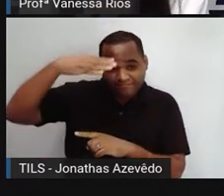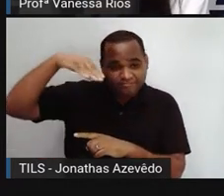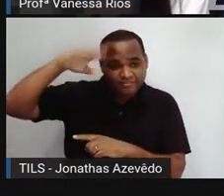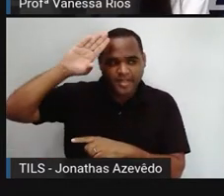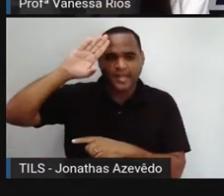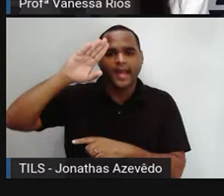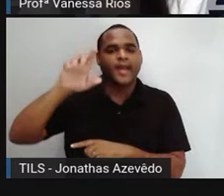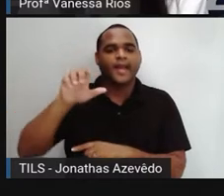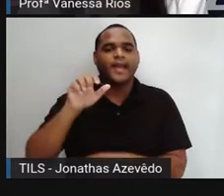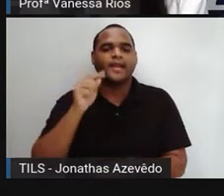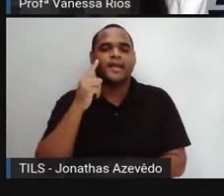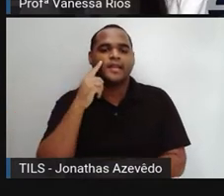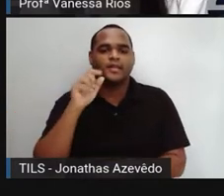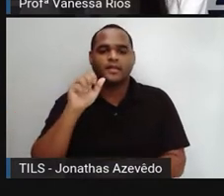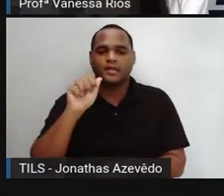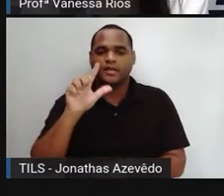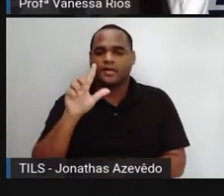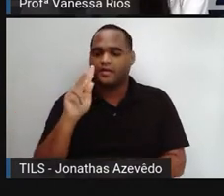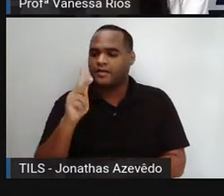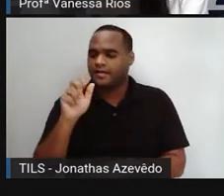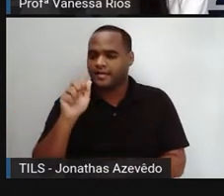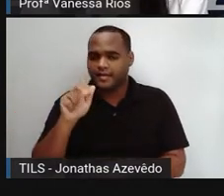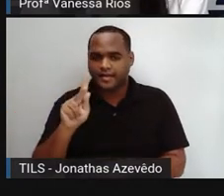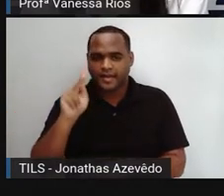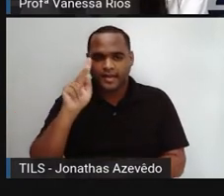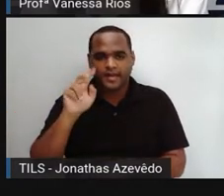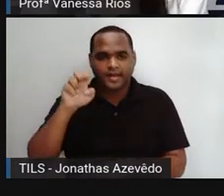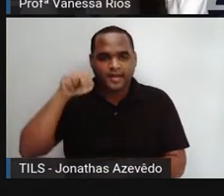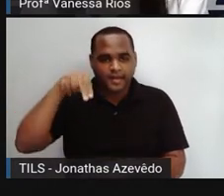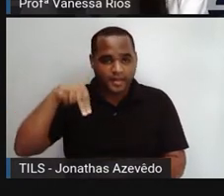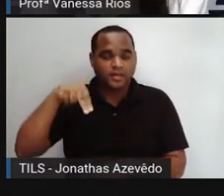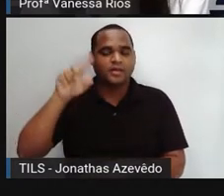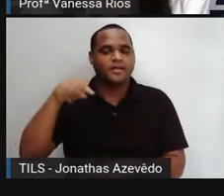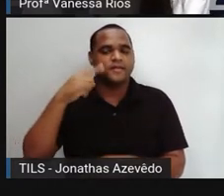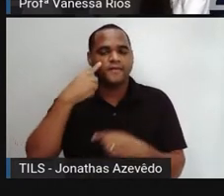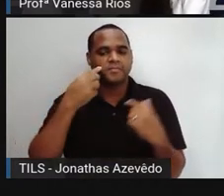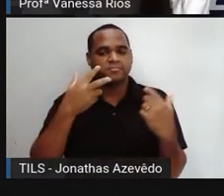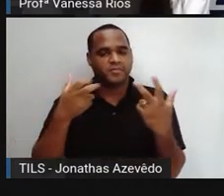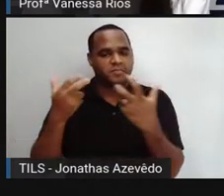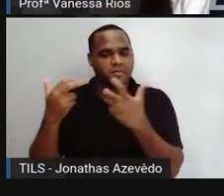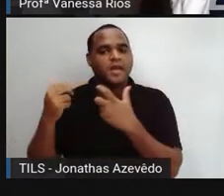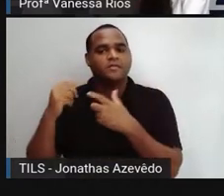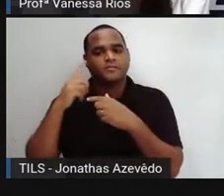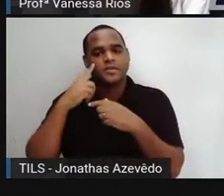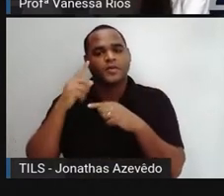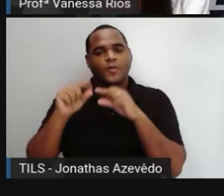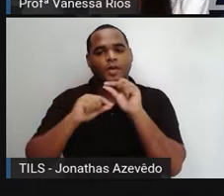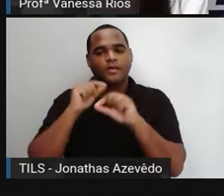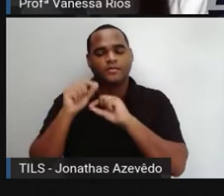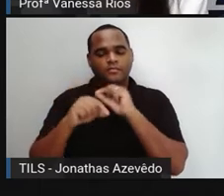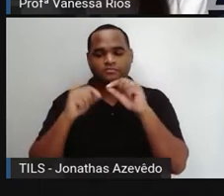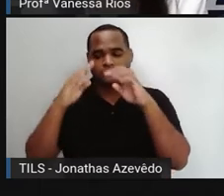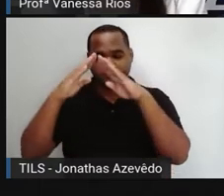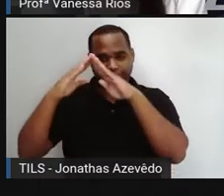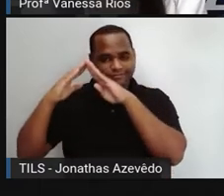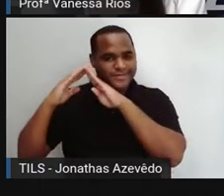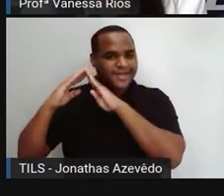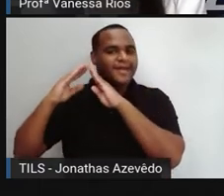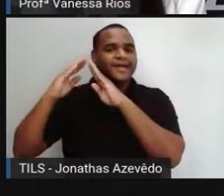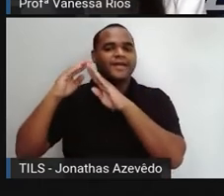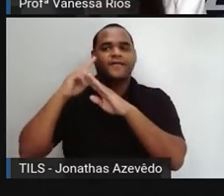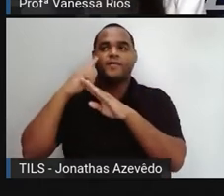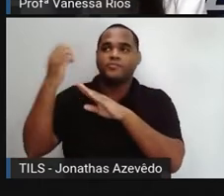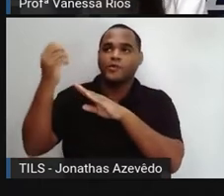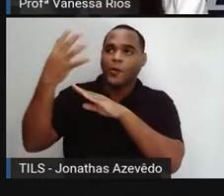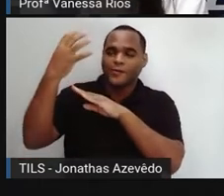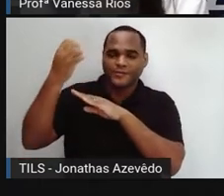Basoura percebeu a natureza das imagens que se projetavam no interior da sua tenda, trespassada pela